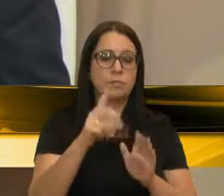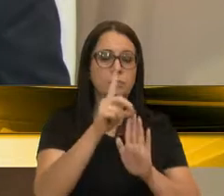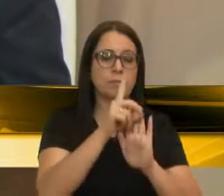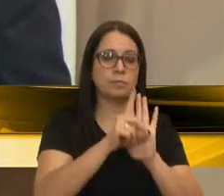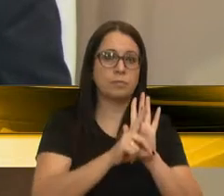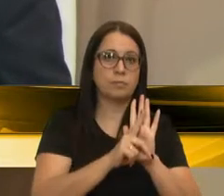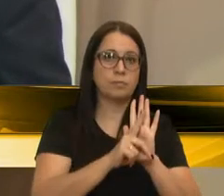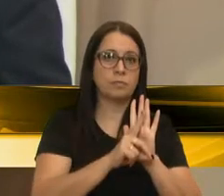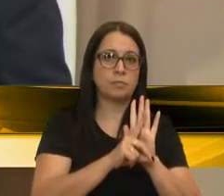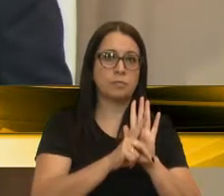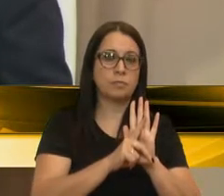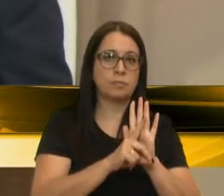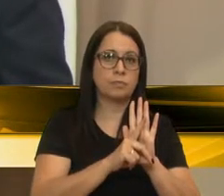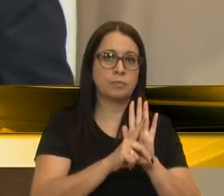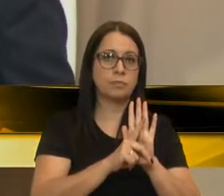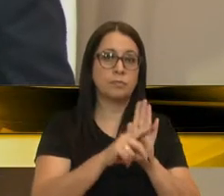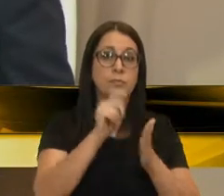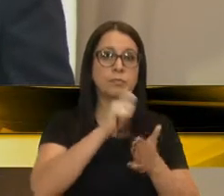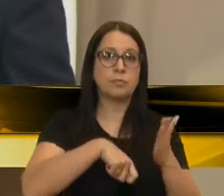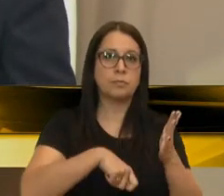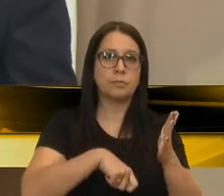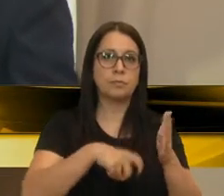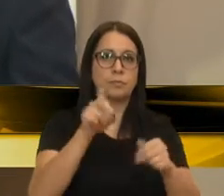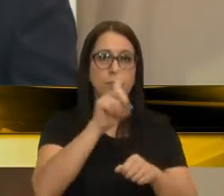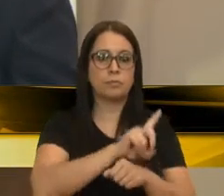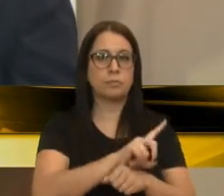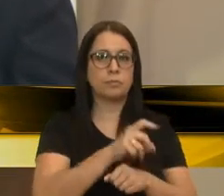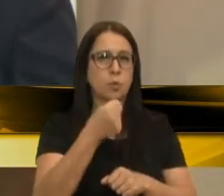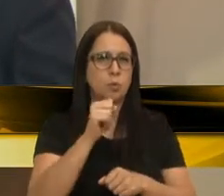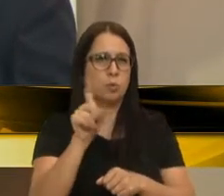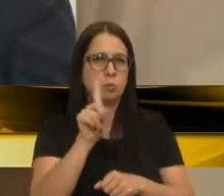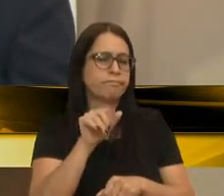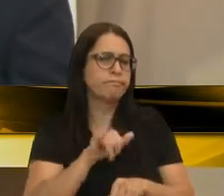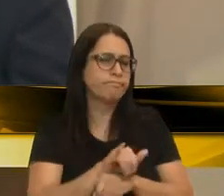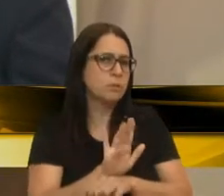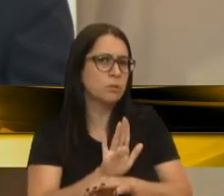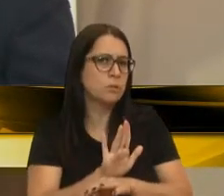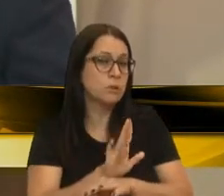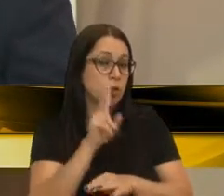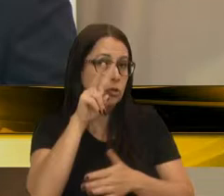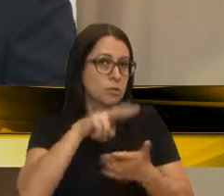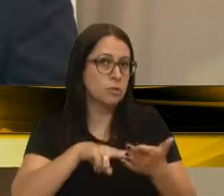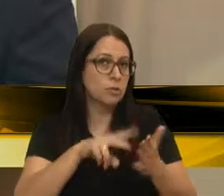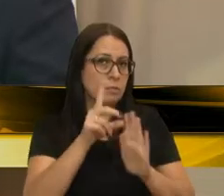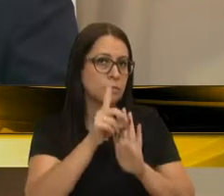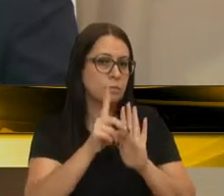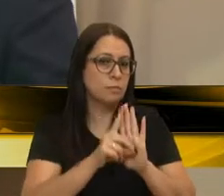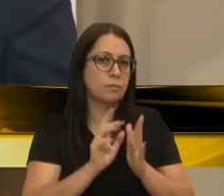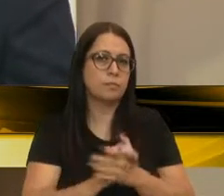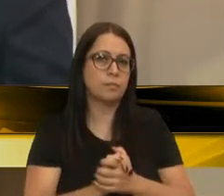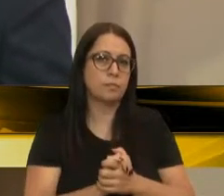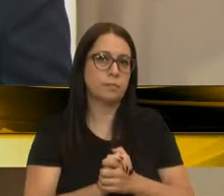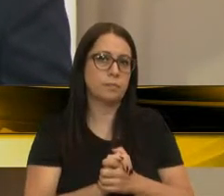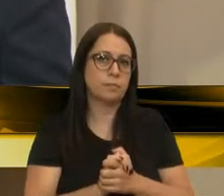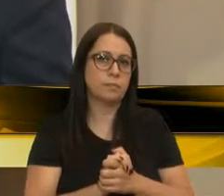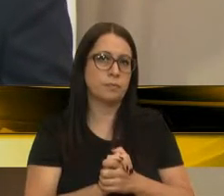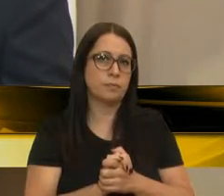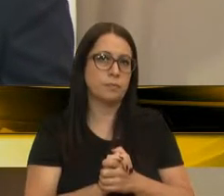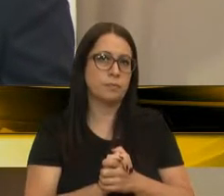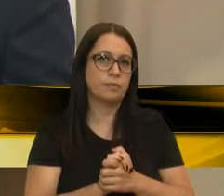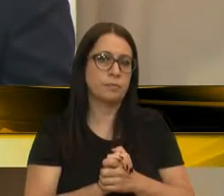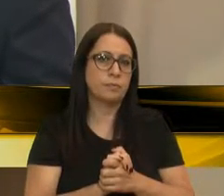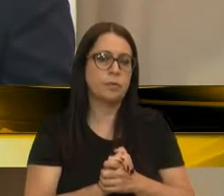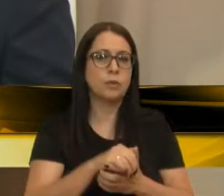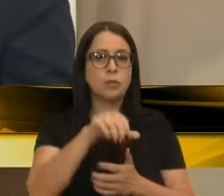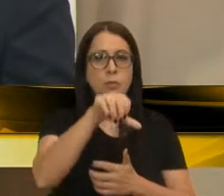que ele ainda assinou dia 8, se eu não me engano, só quero ler pelo menos o decreto, né? Decreto número